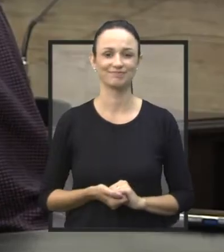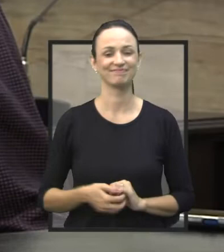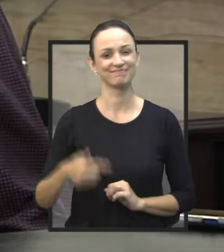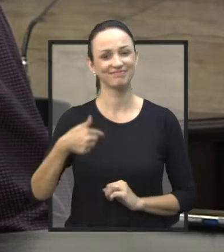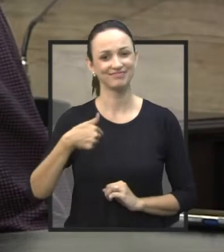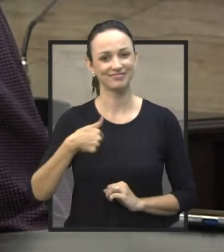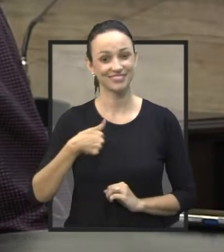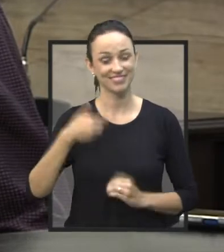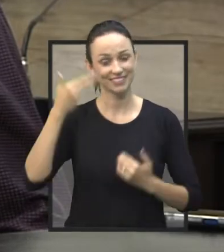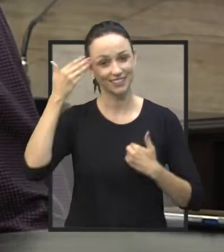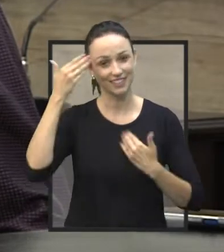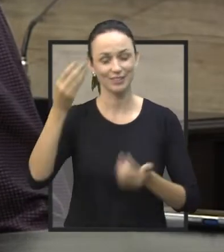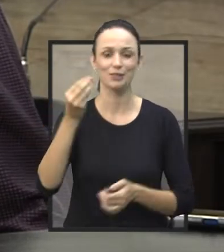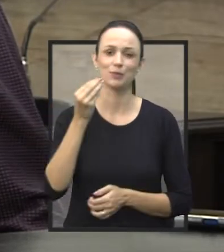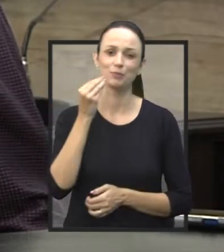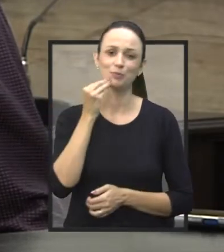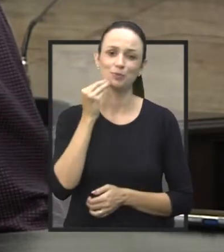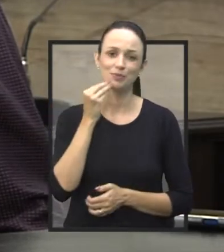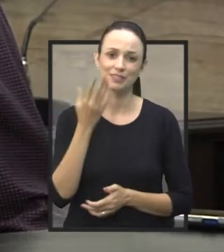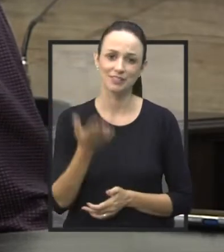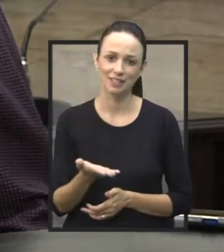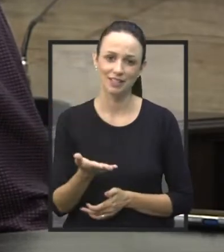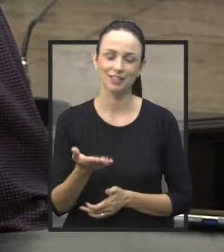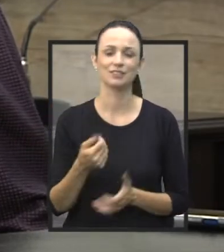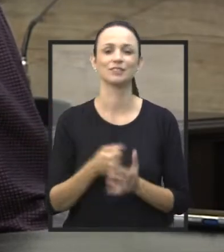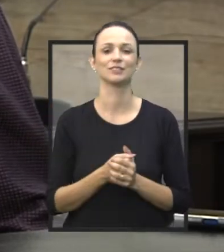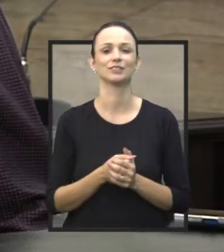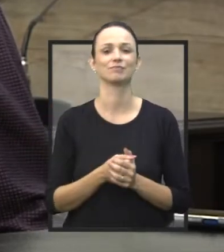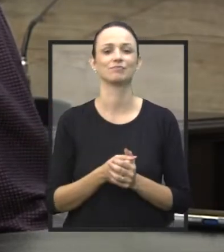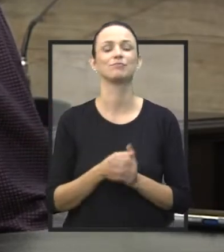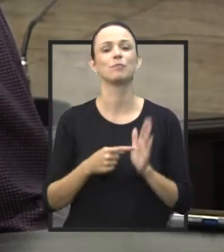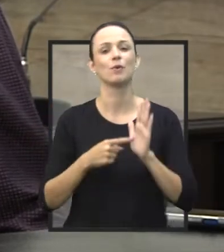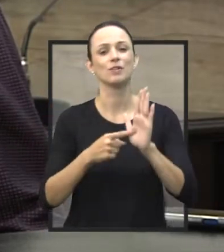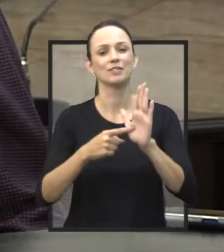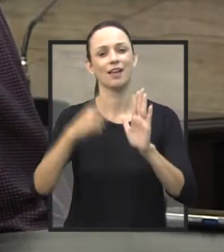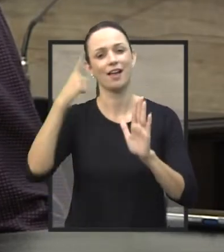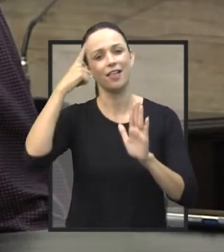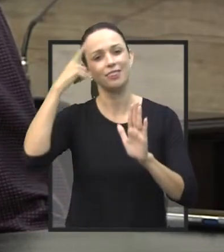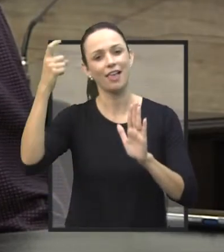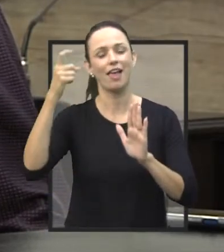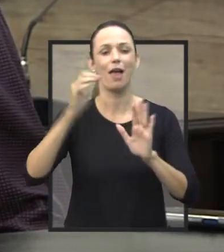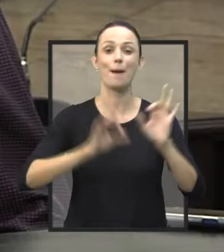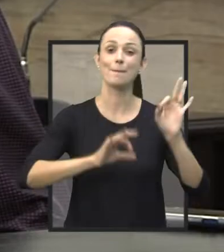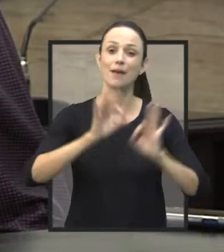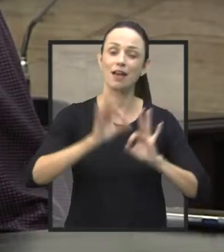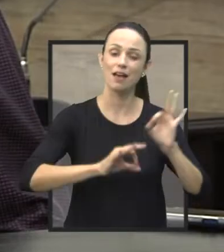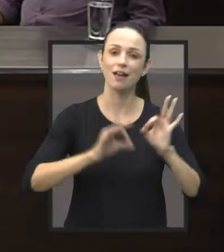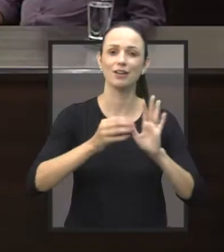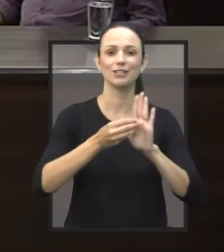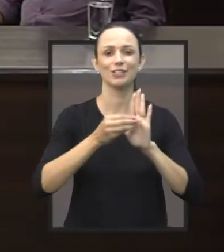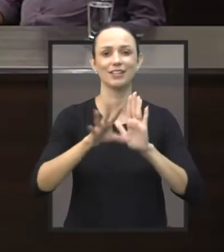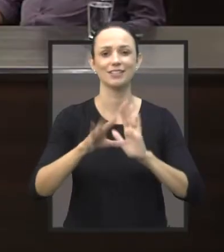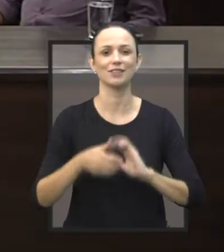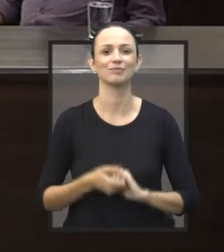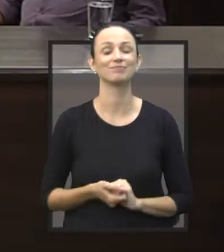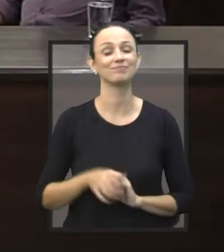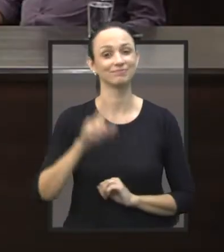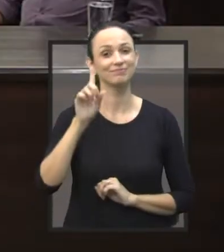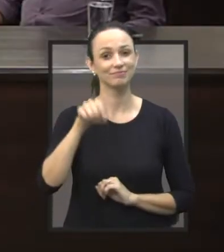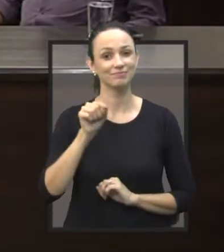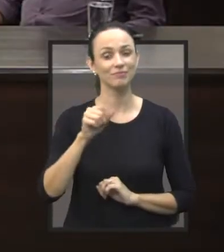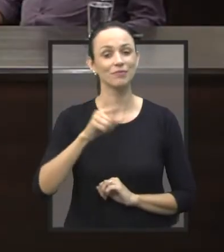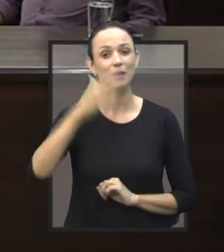agradeço, Ângelo, a oportunidade de podermos expor as nossas ideias, nossos planos, nossas indicações. É isso aí, é uma